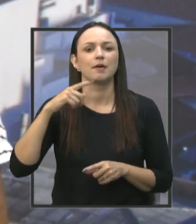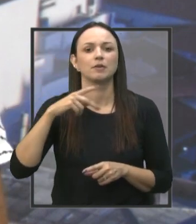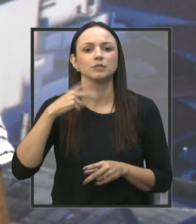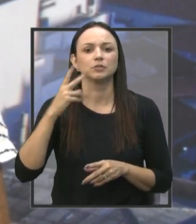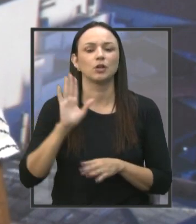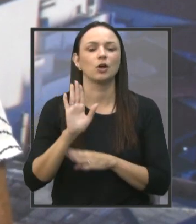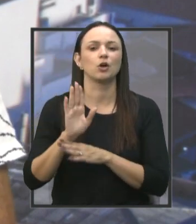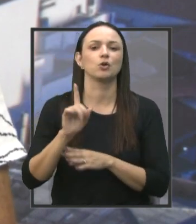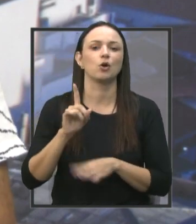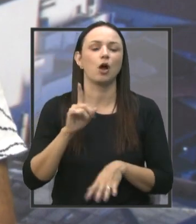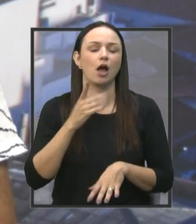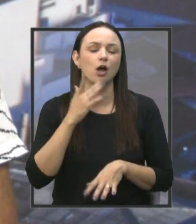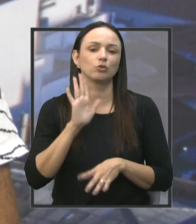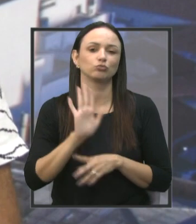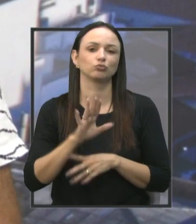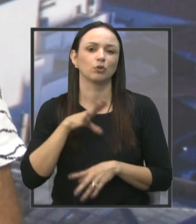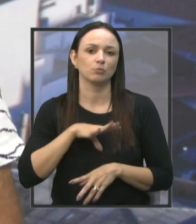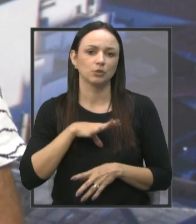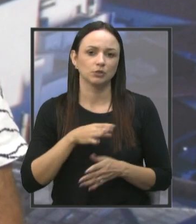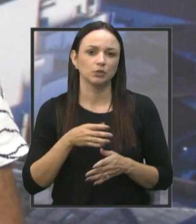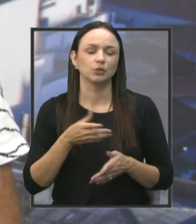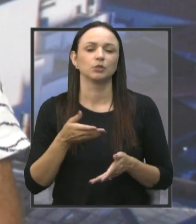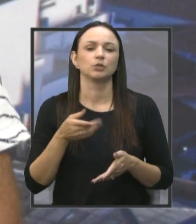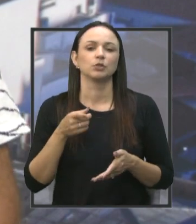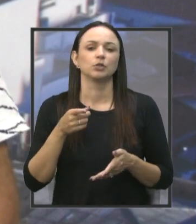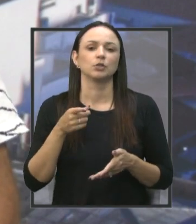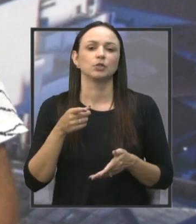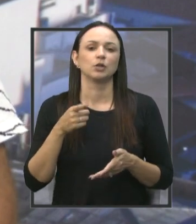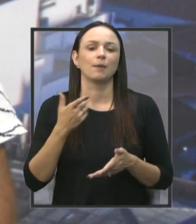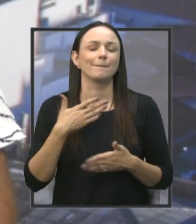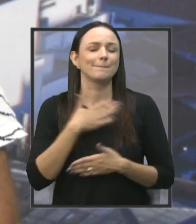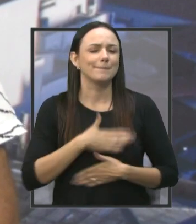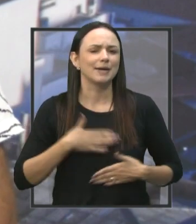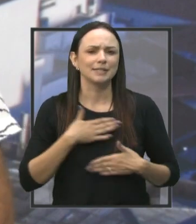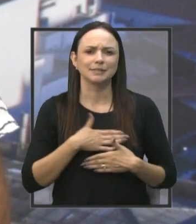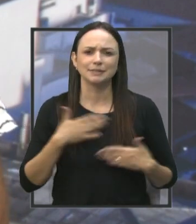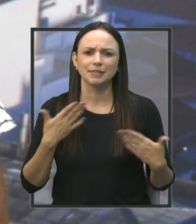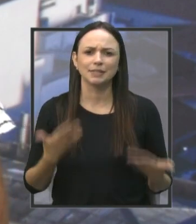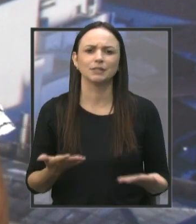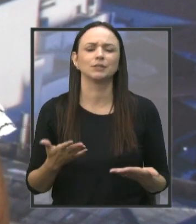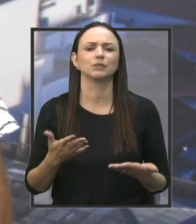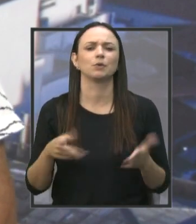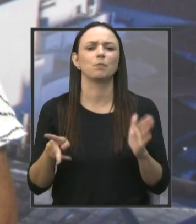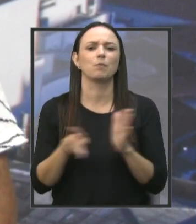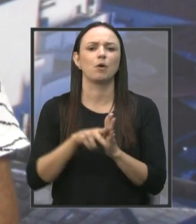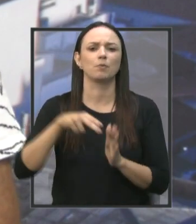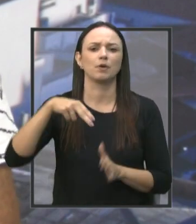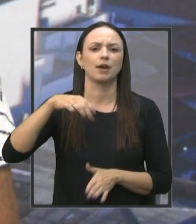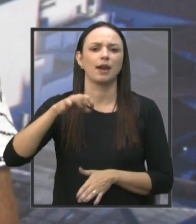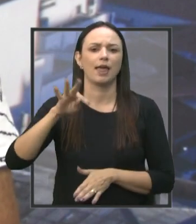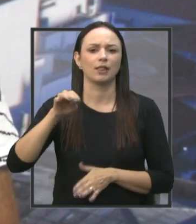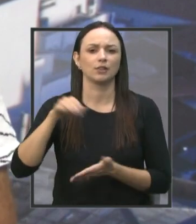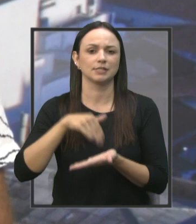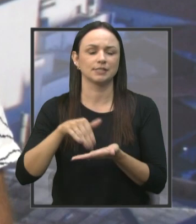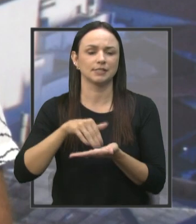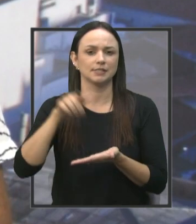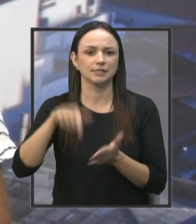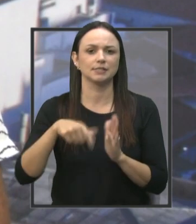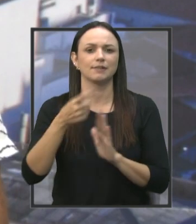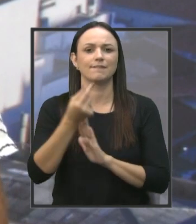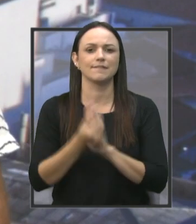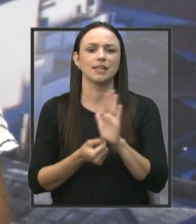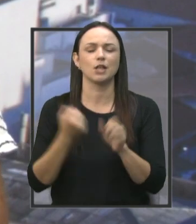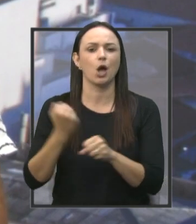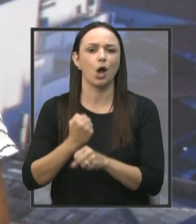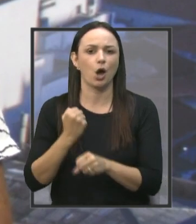o distrito, certo, com todo o prazer do mundo, o próprio Neto, que é o secretário agora da Finança e de